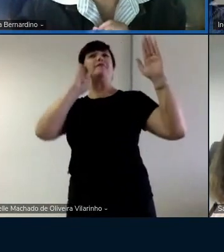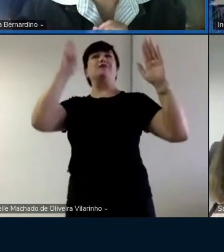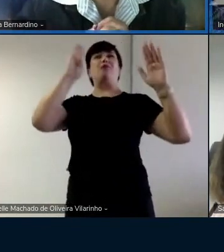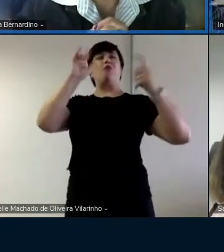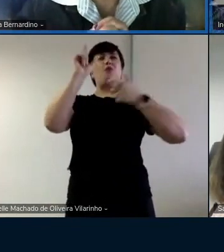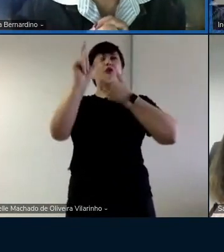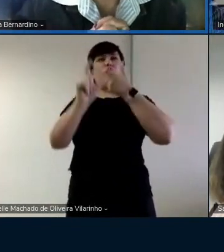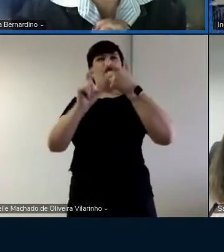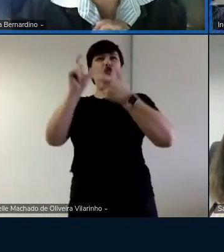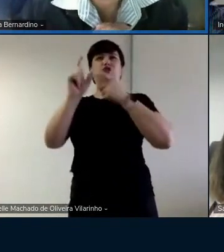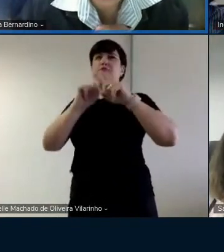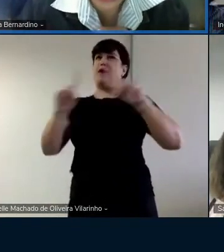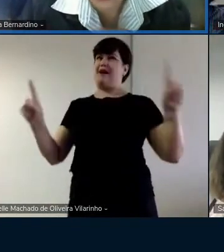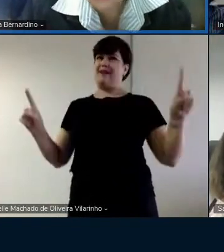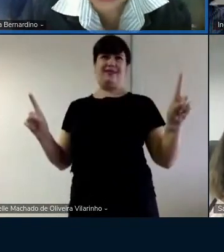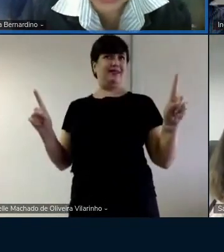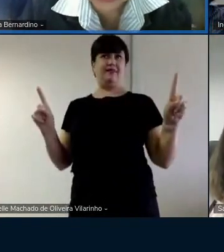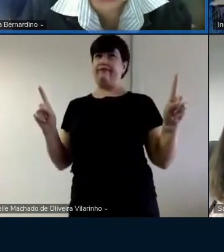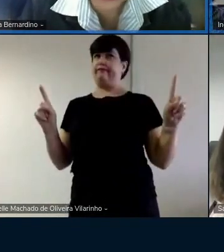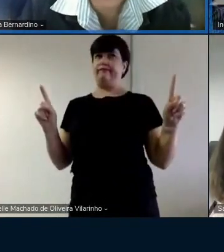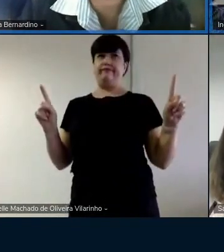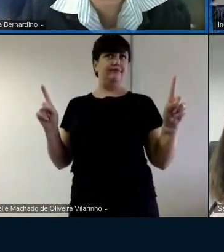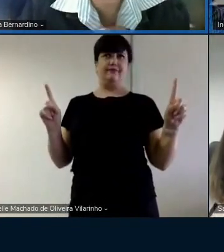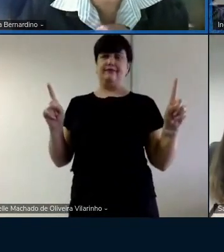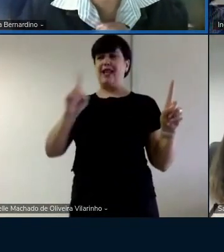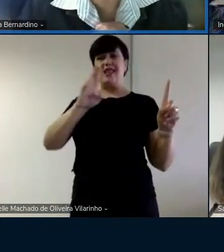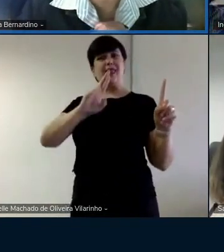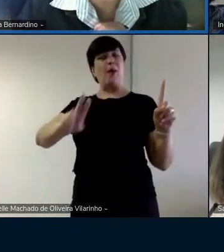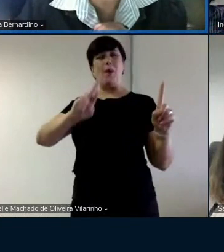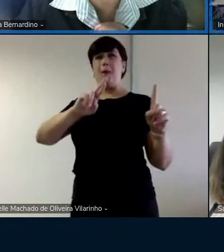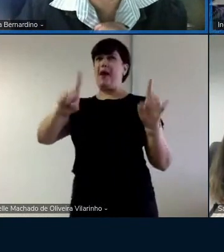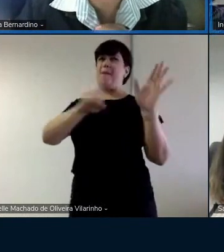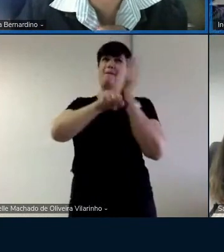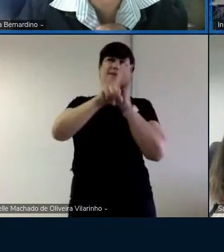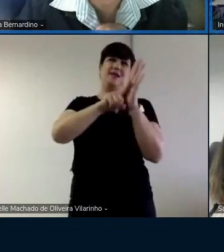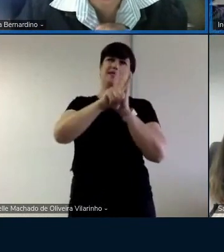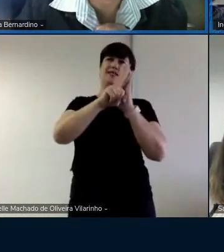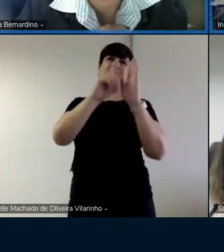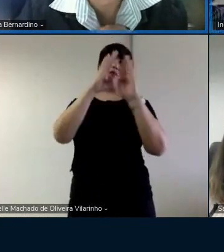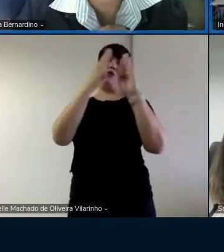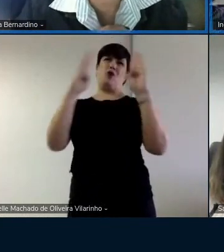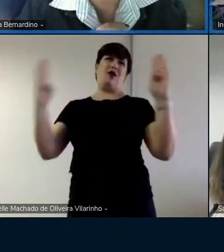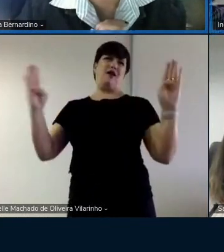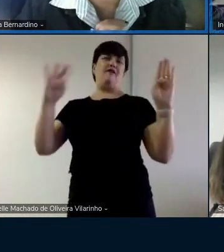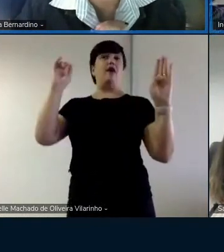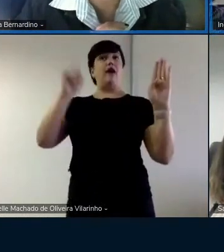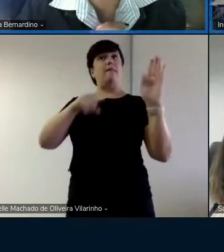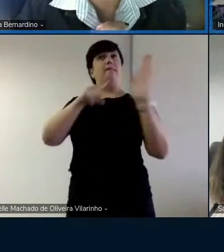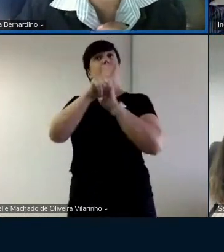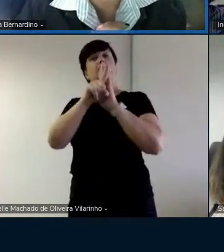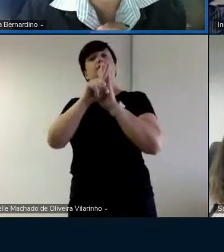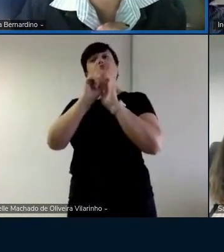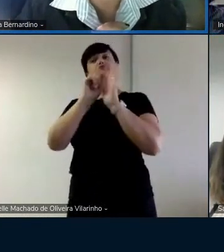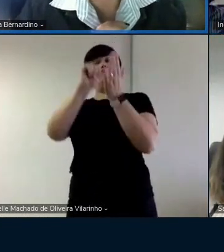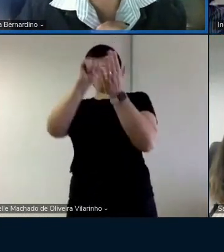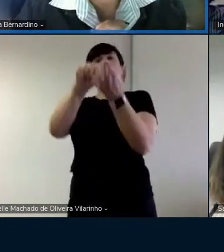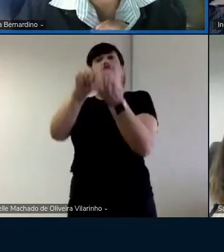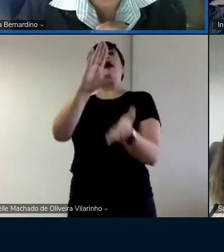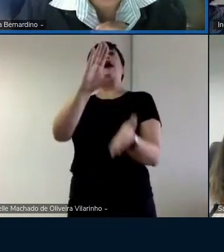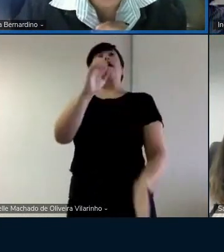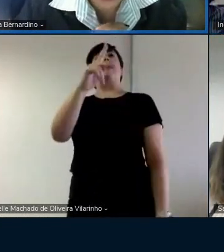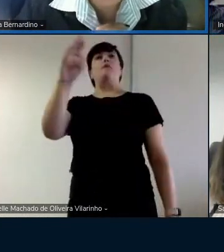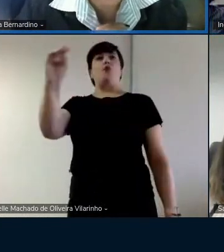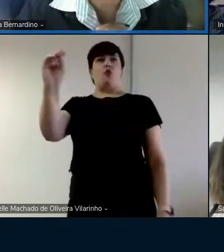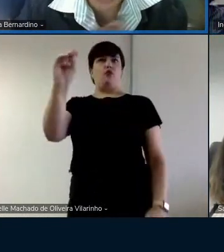mas ela não se caracteriza como uma pesquisa bibliográfica ela é uma pesquisa de campo tá correta